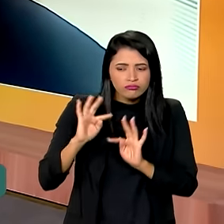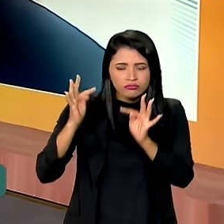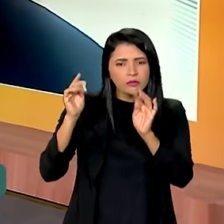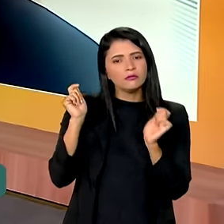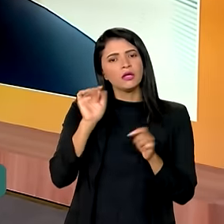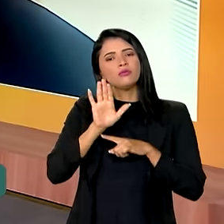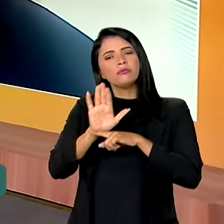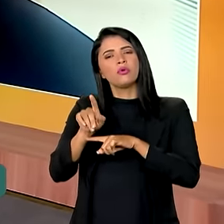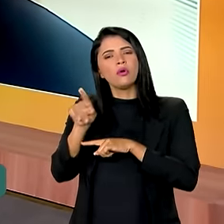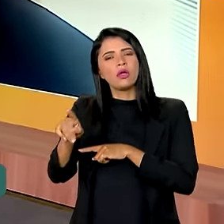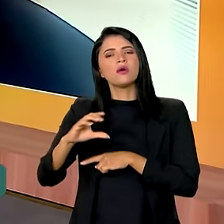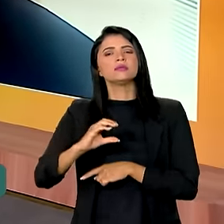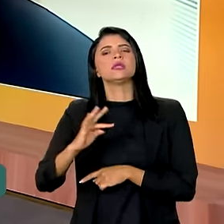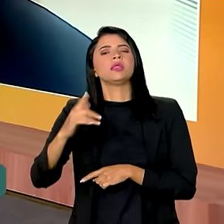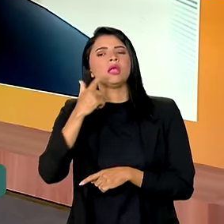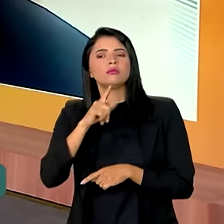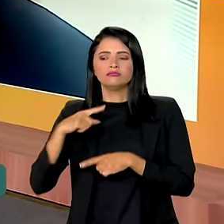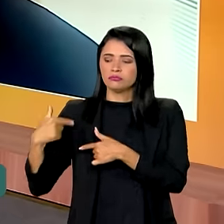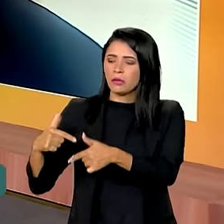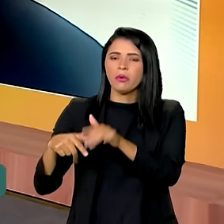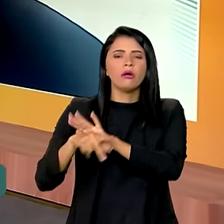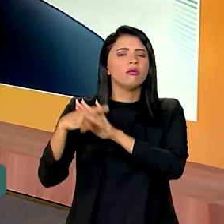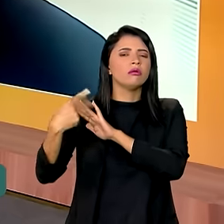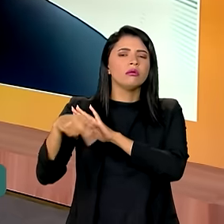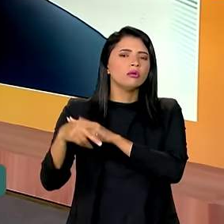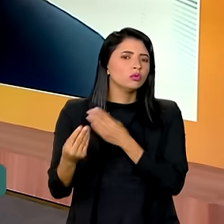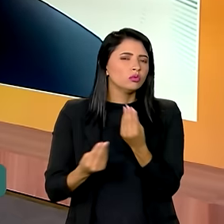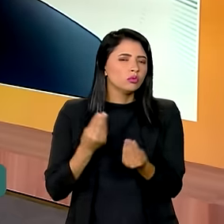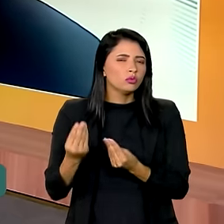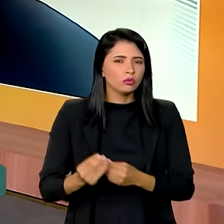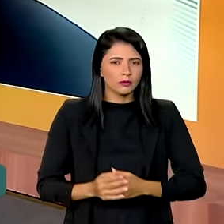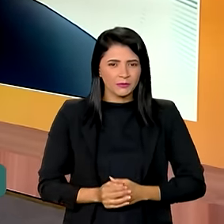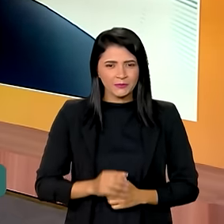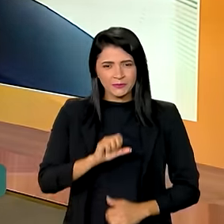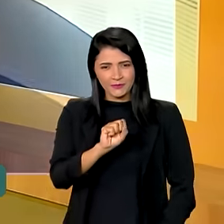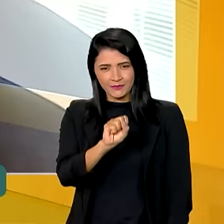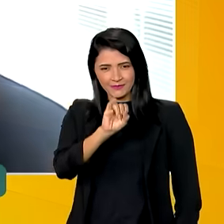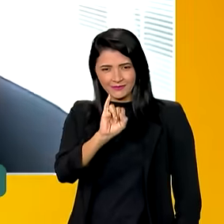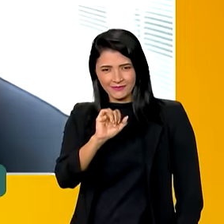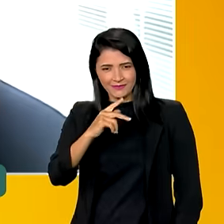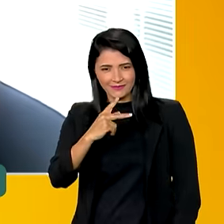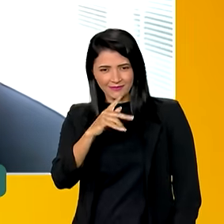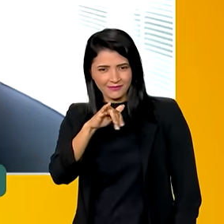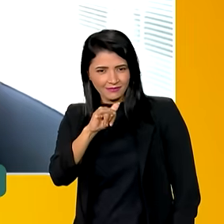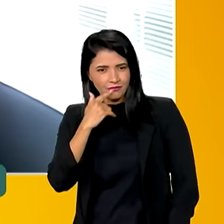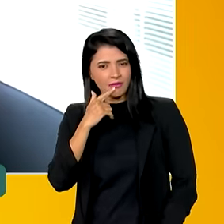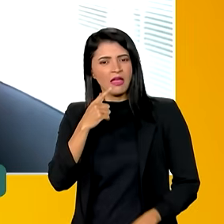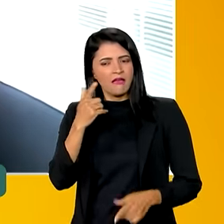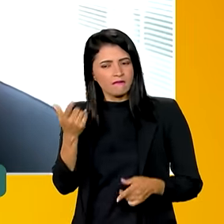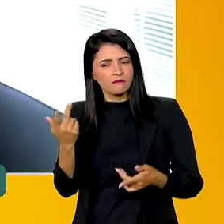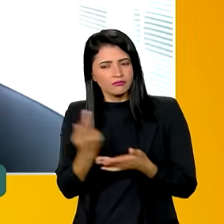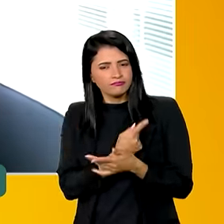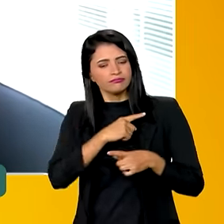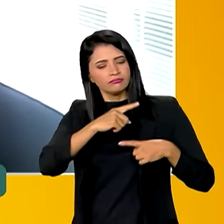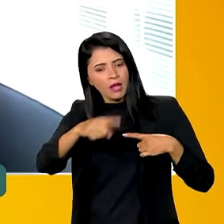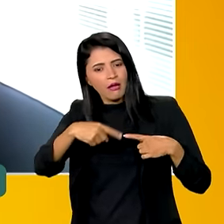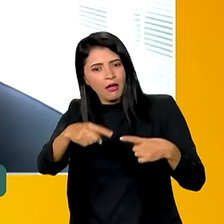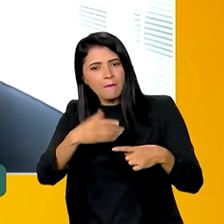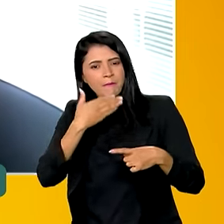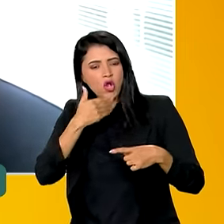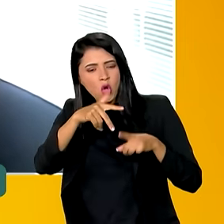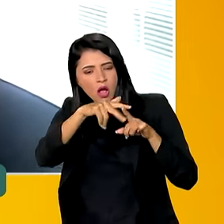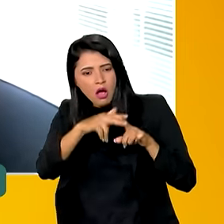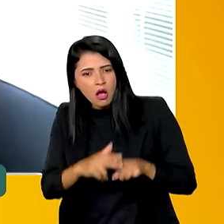tutelares na realização do trabalho? Então, o CIPIA, ele vem sendo atualizado ao longo dos anos, e